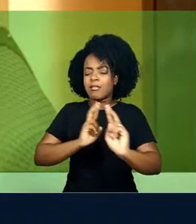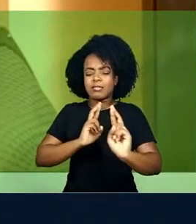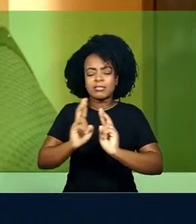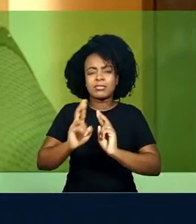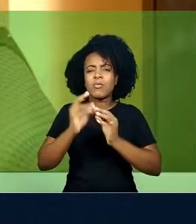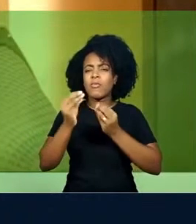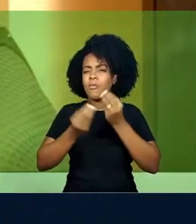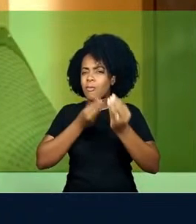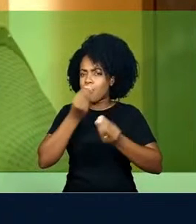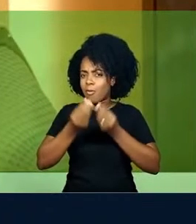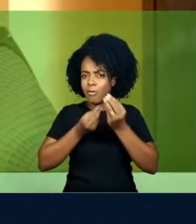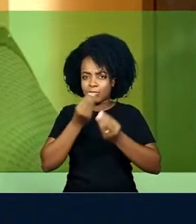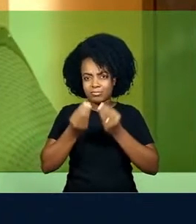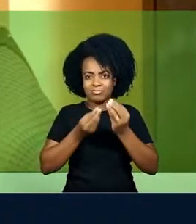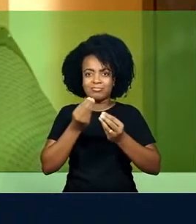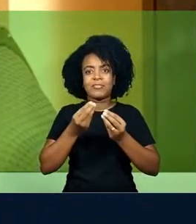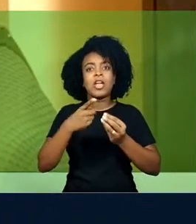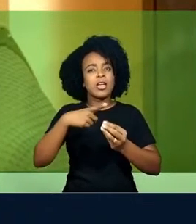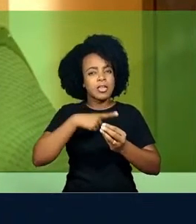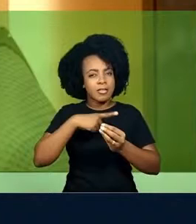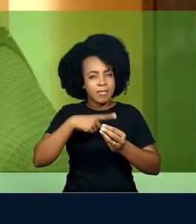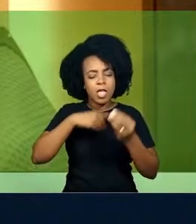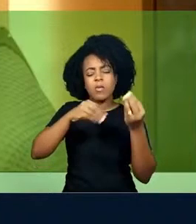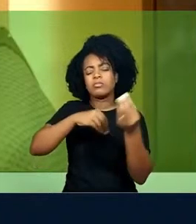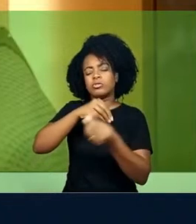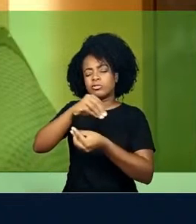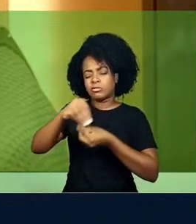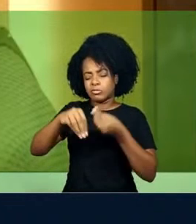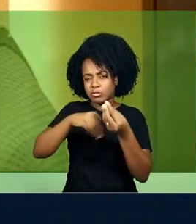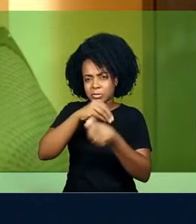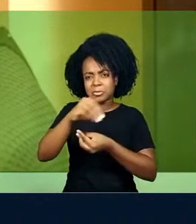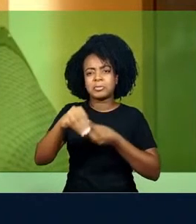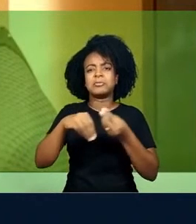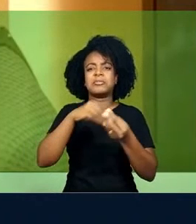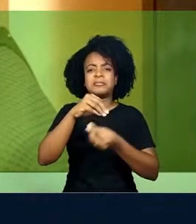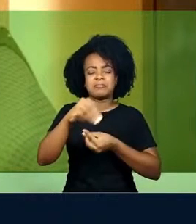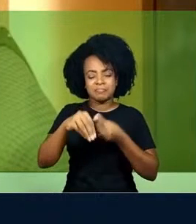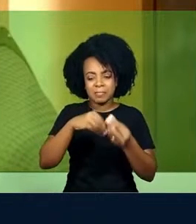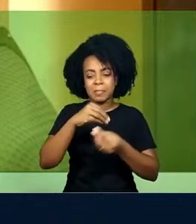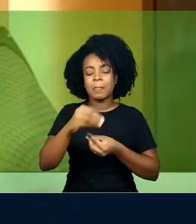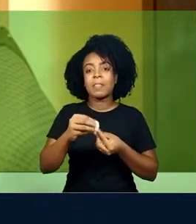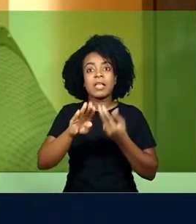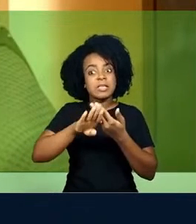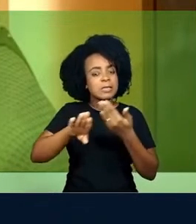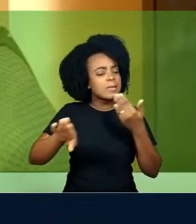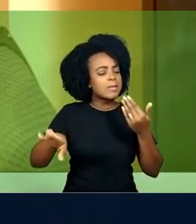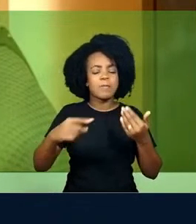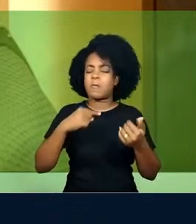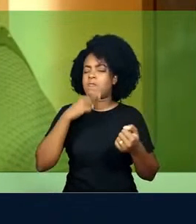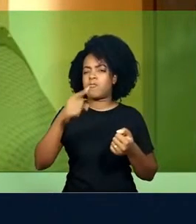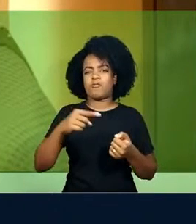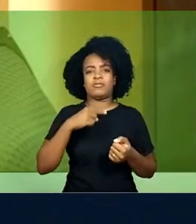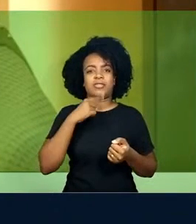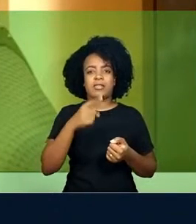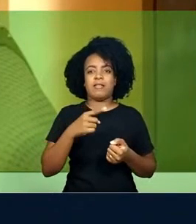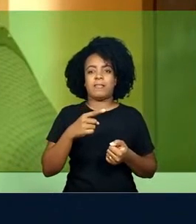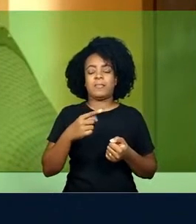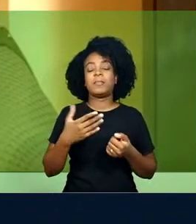relações intrucadas entre si, costuradas entre si, indistinguíveis.